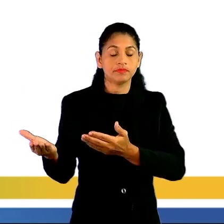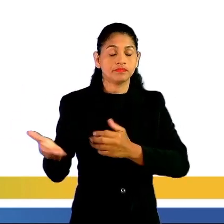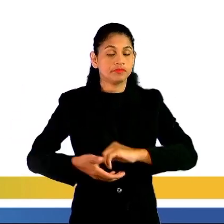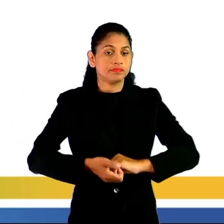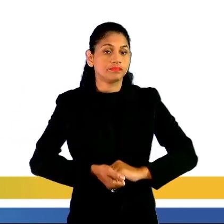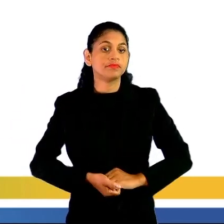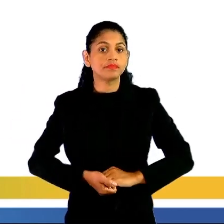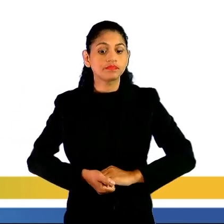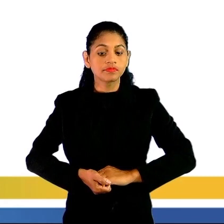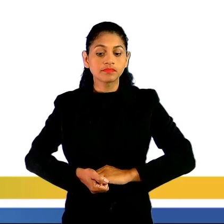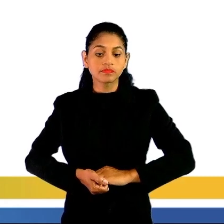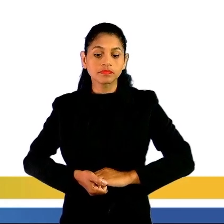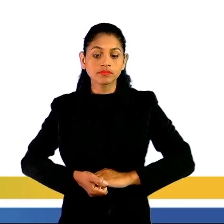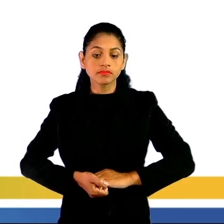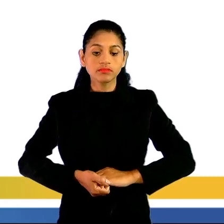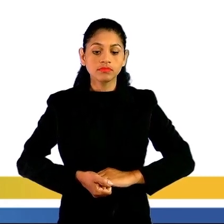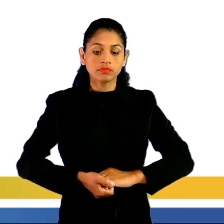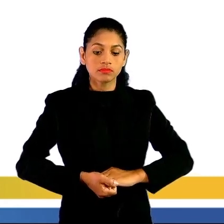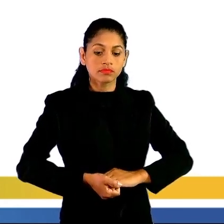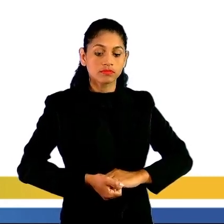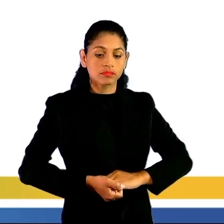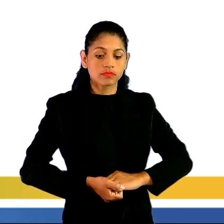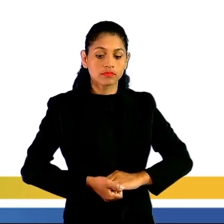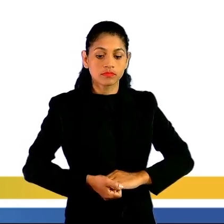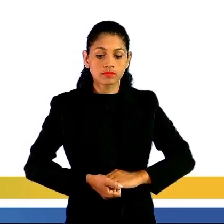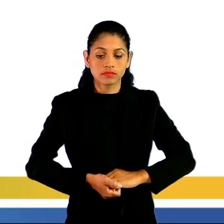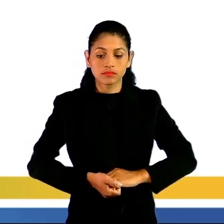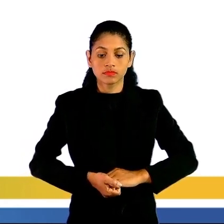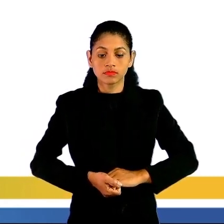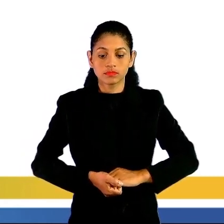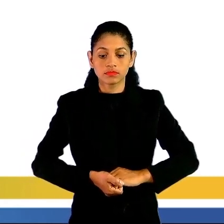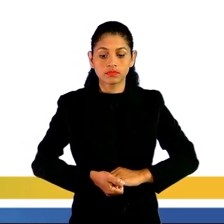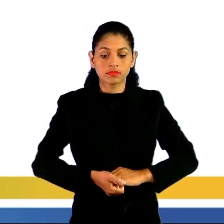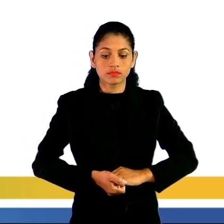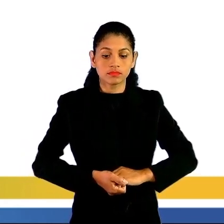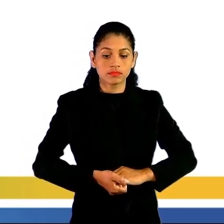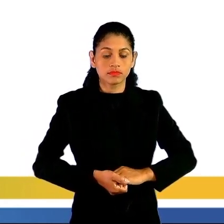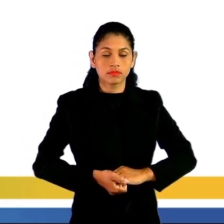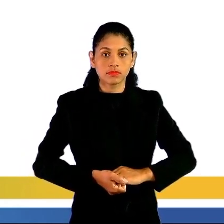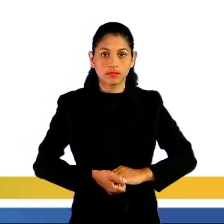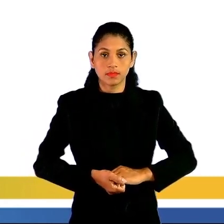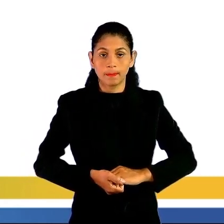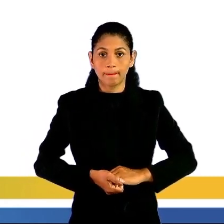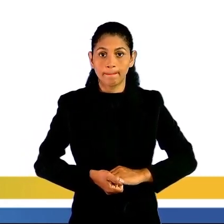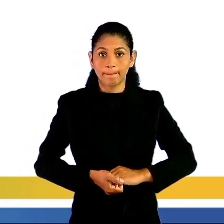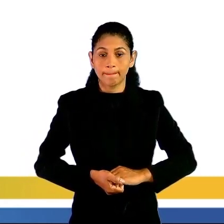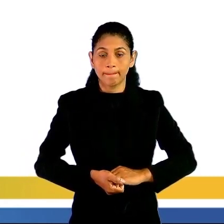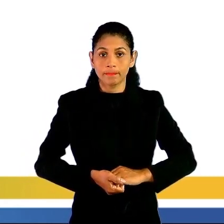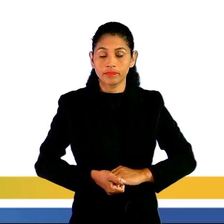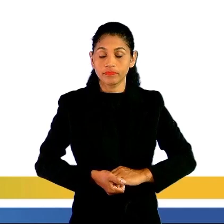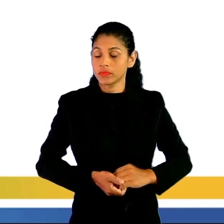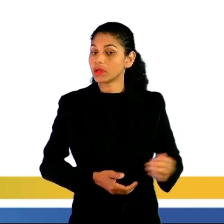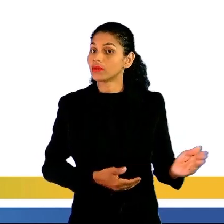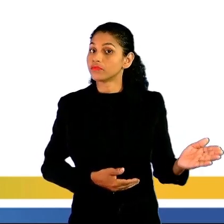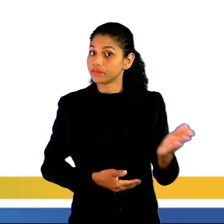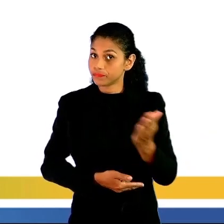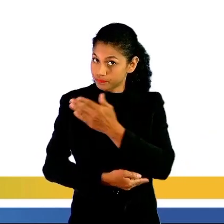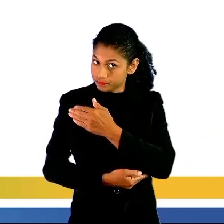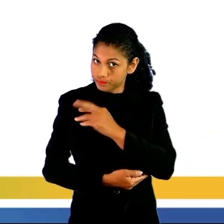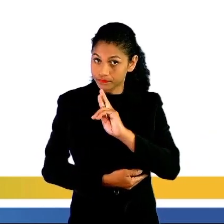22 caixas de azulejo. E alternativa E, 20 caixas de azulejo. Vamos